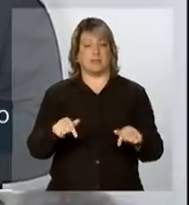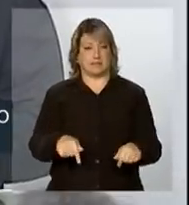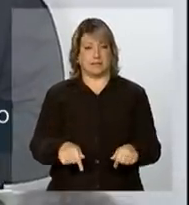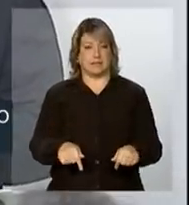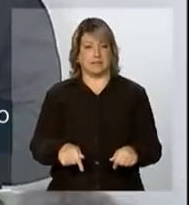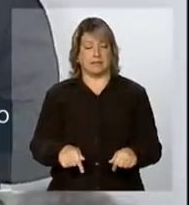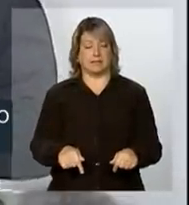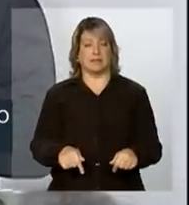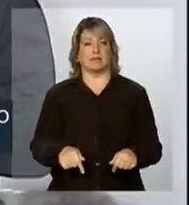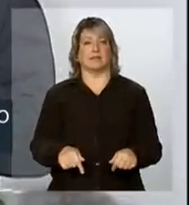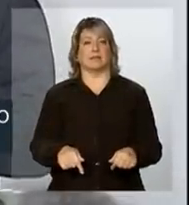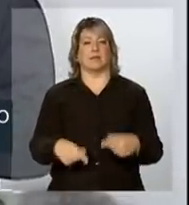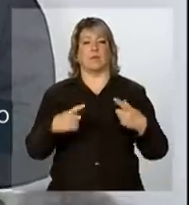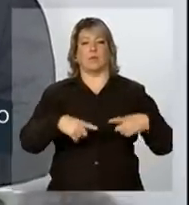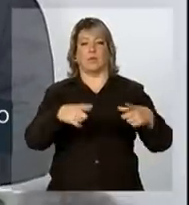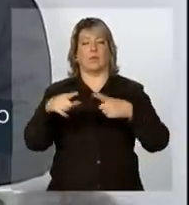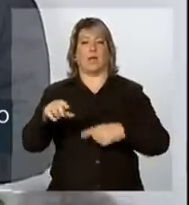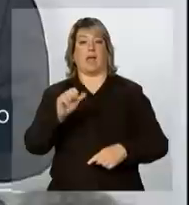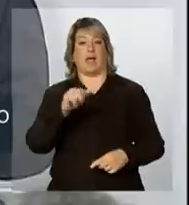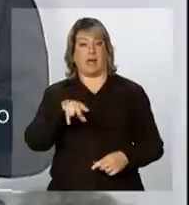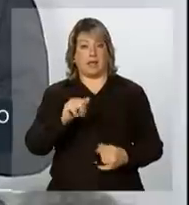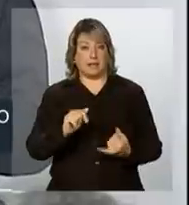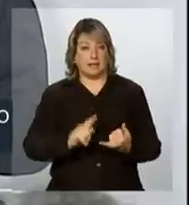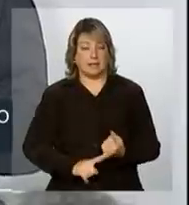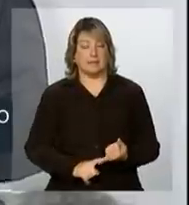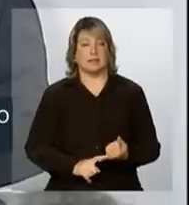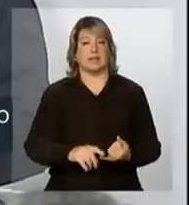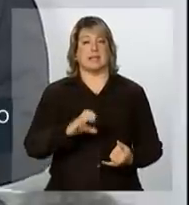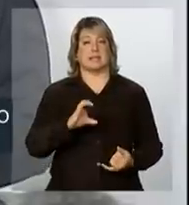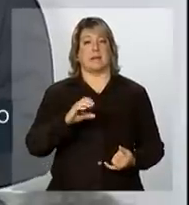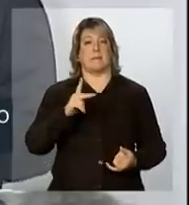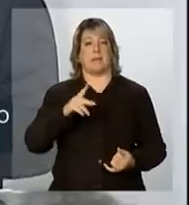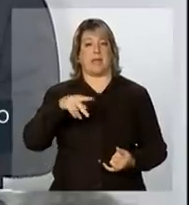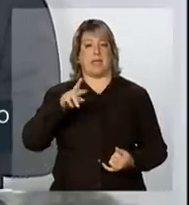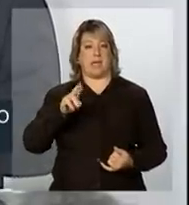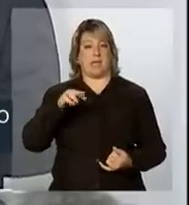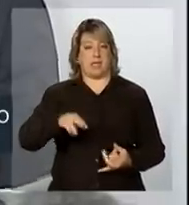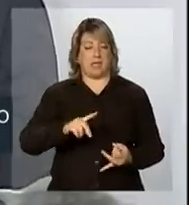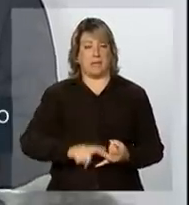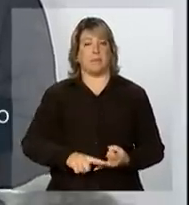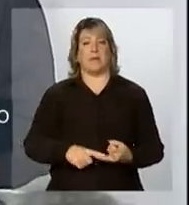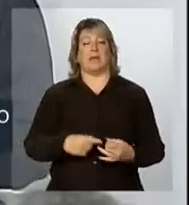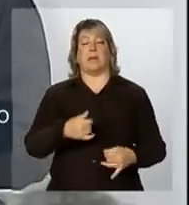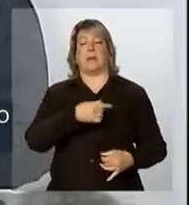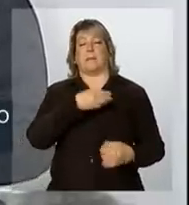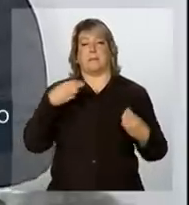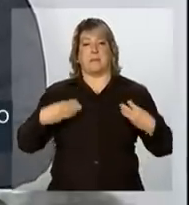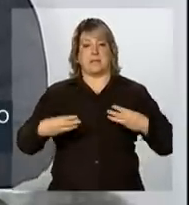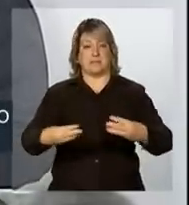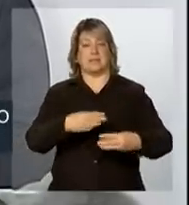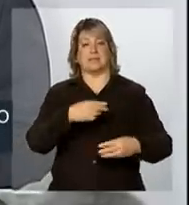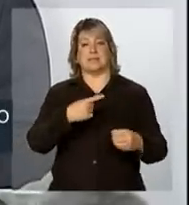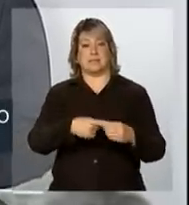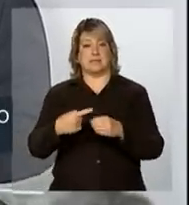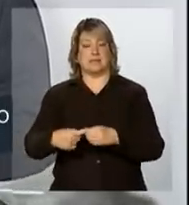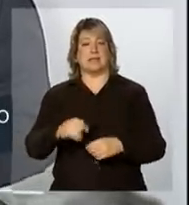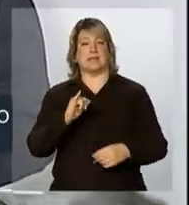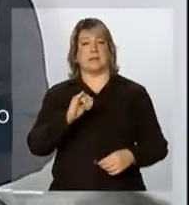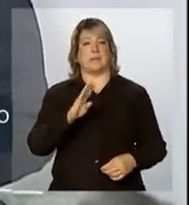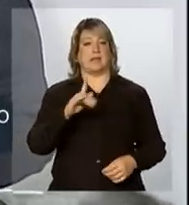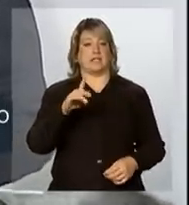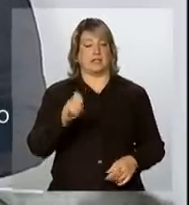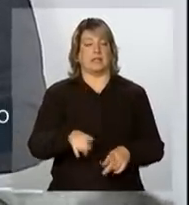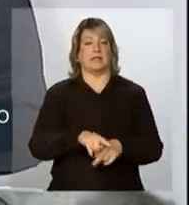as instituições como a ANA, a CPRM, o Ministério das Cidades, o IBGE, o